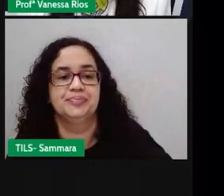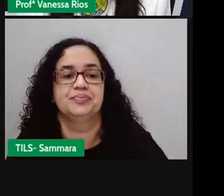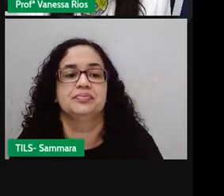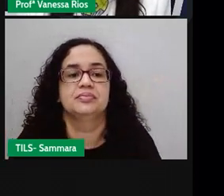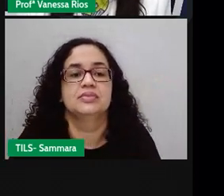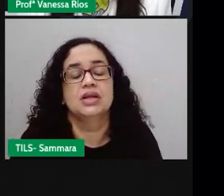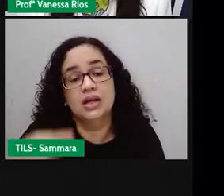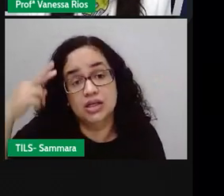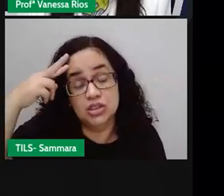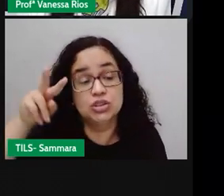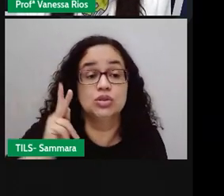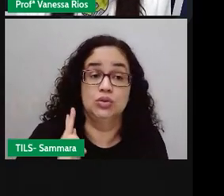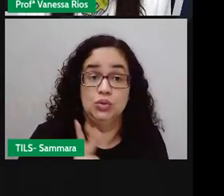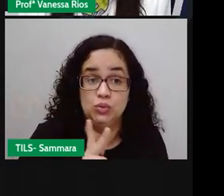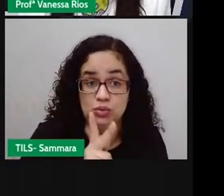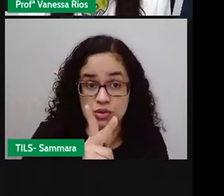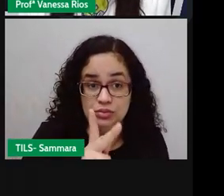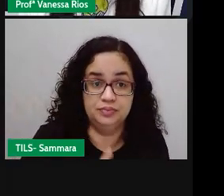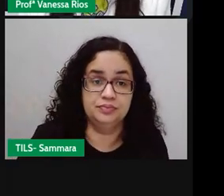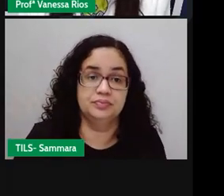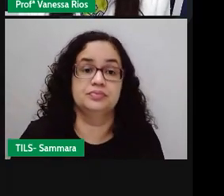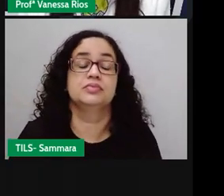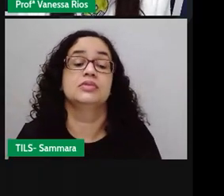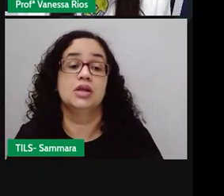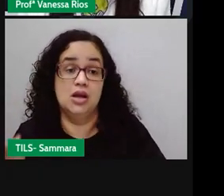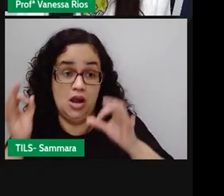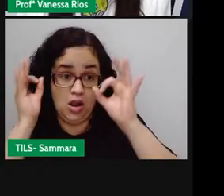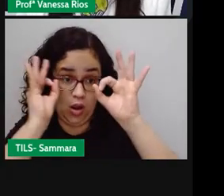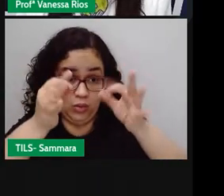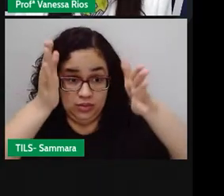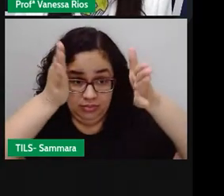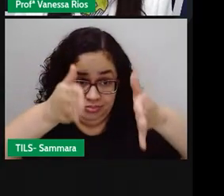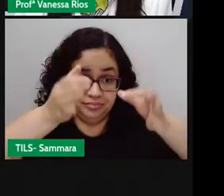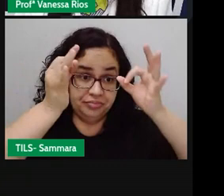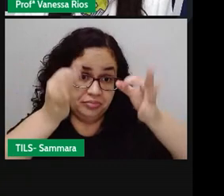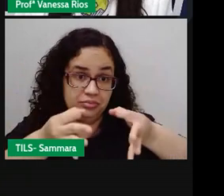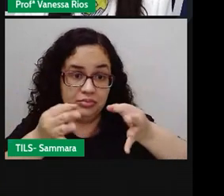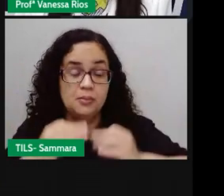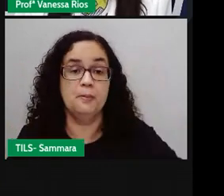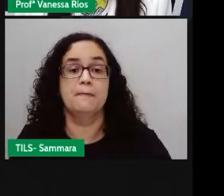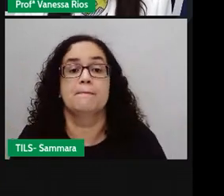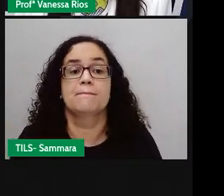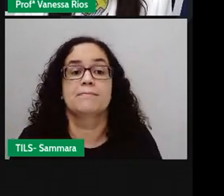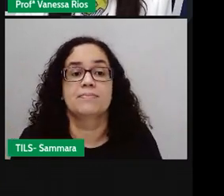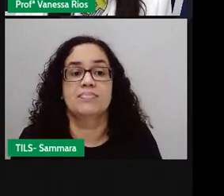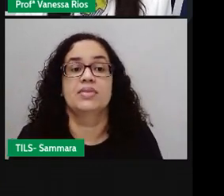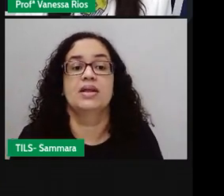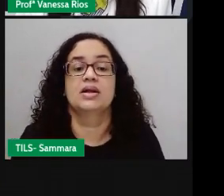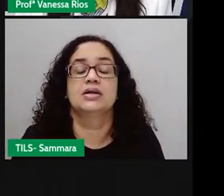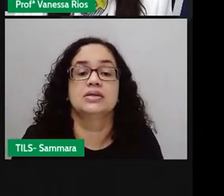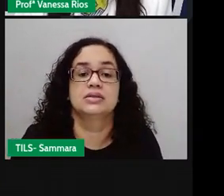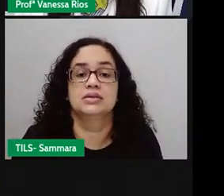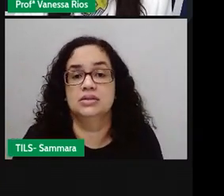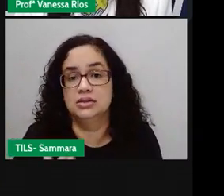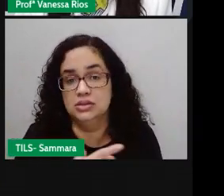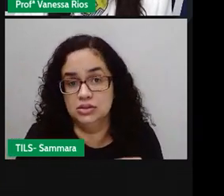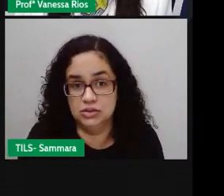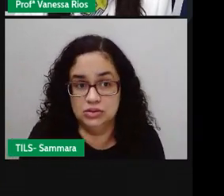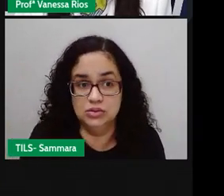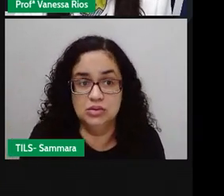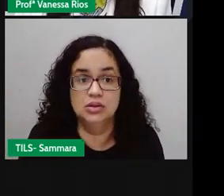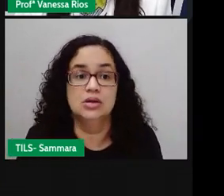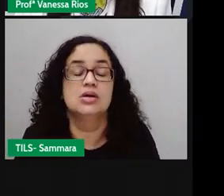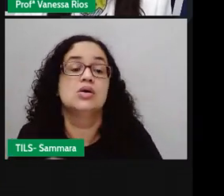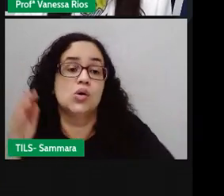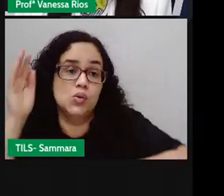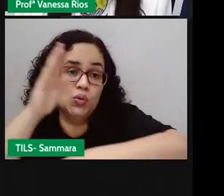aí a história continua. Olha só a ordem correta aqui. Aqui já agora aparece, né, o trecho em